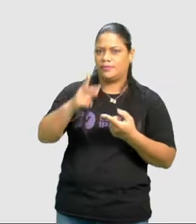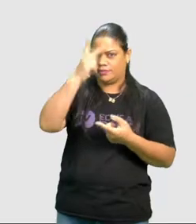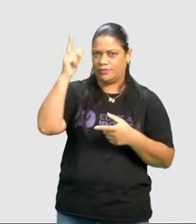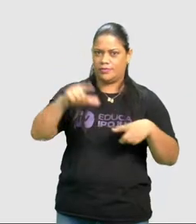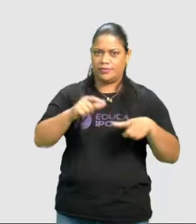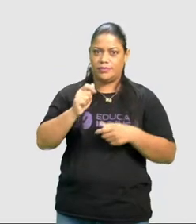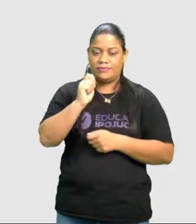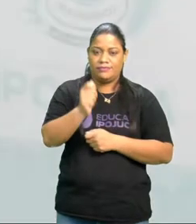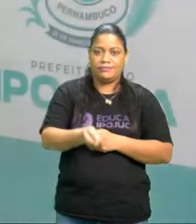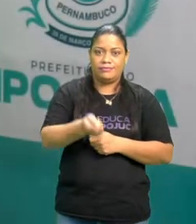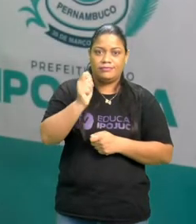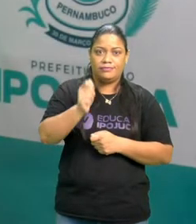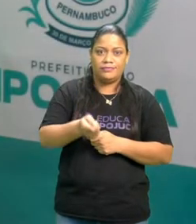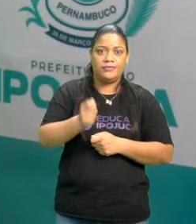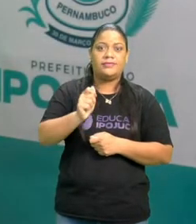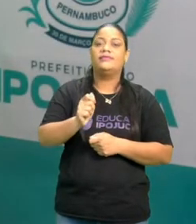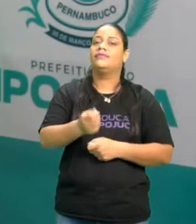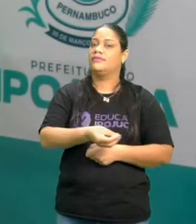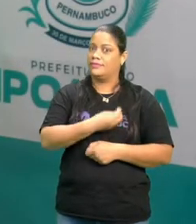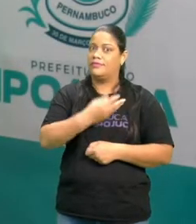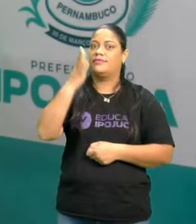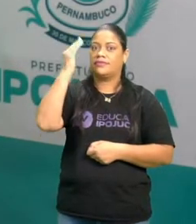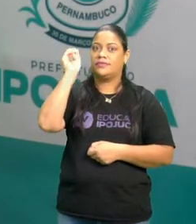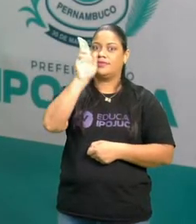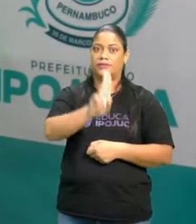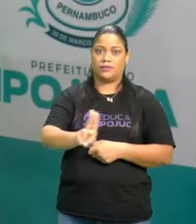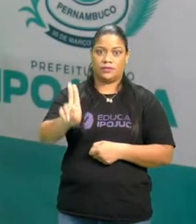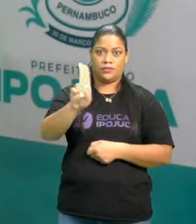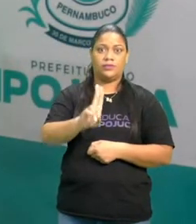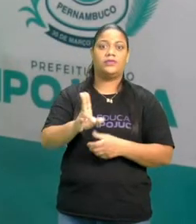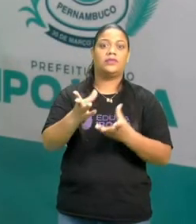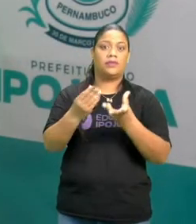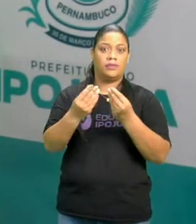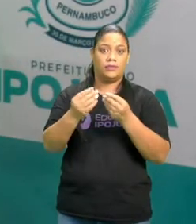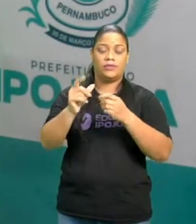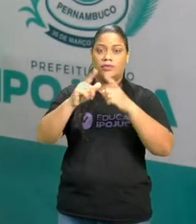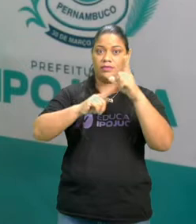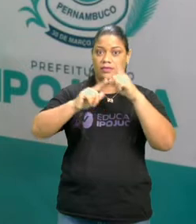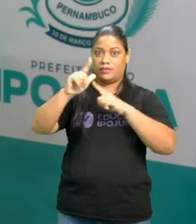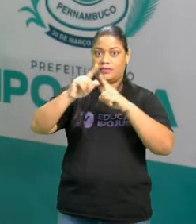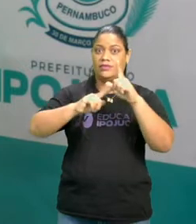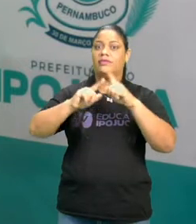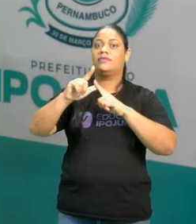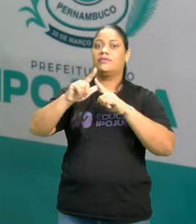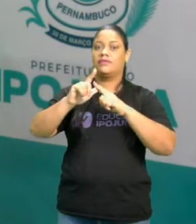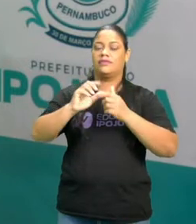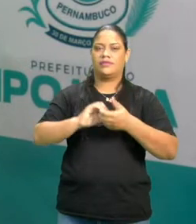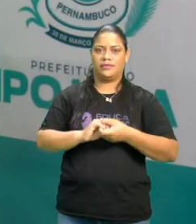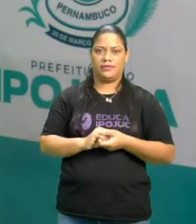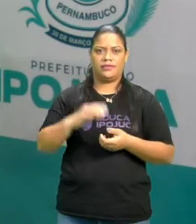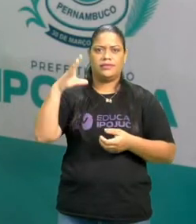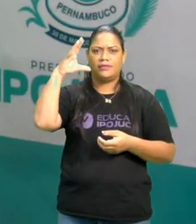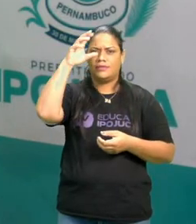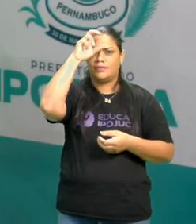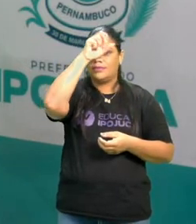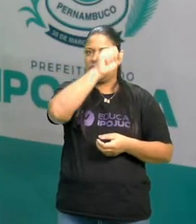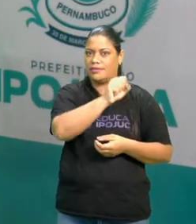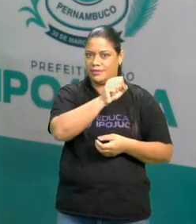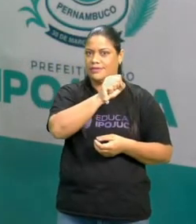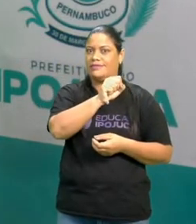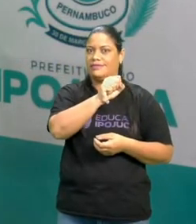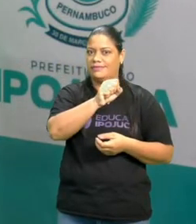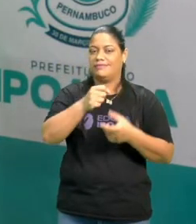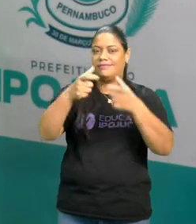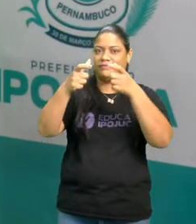Quem conhece vilas de pescadores sabe que eles utilizam muitos astros para alguma forma de compreensão, de